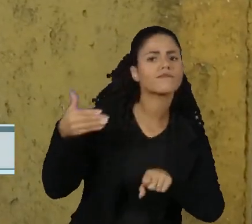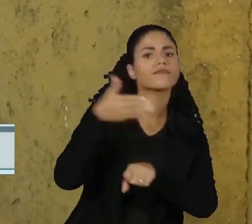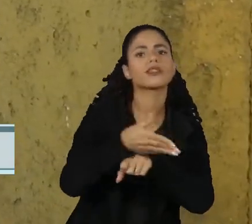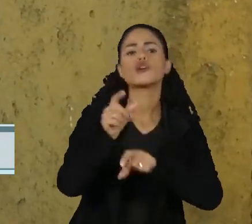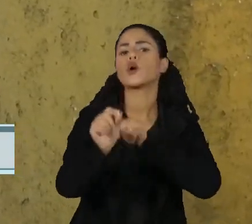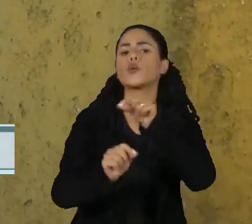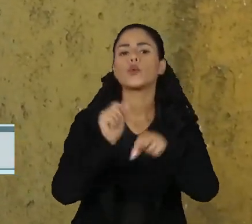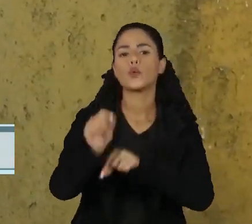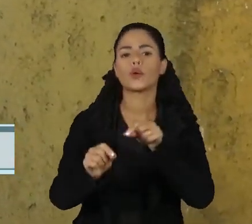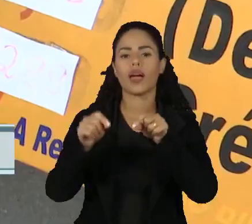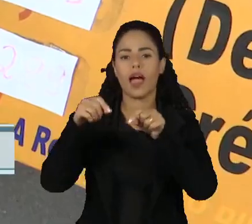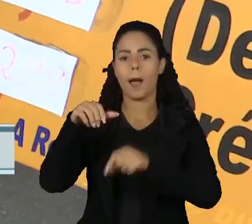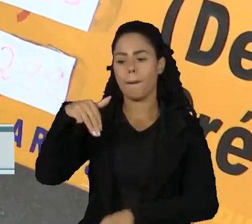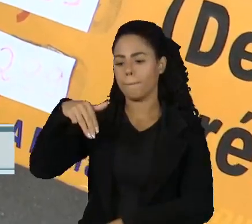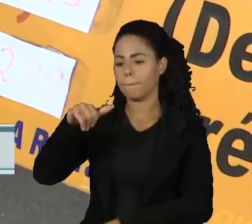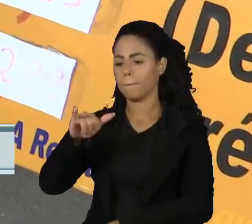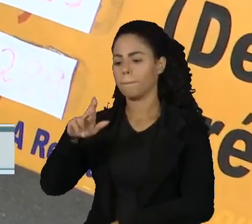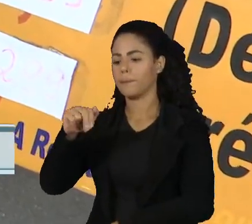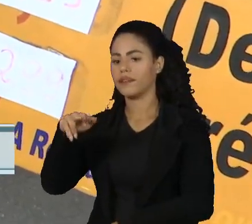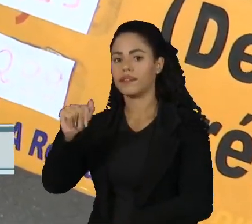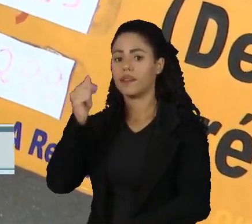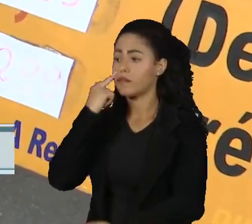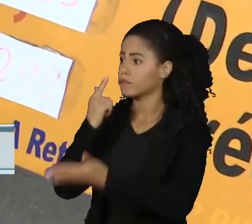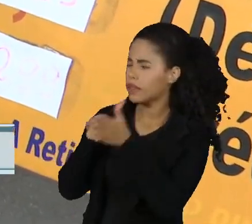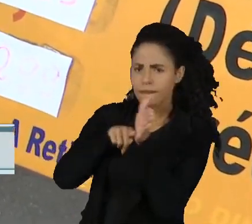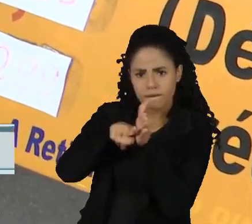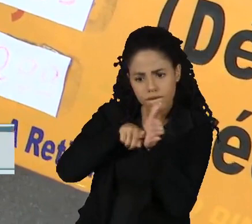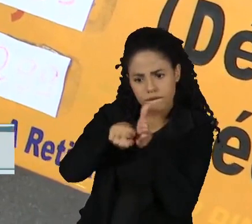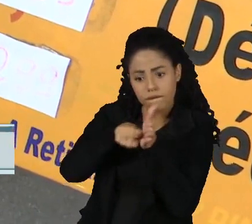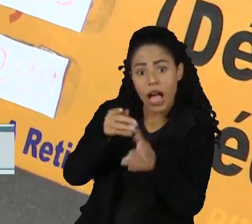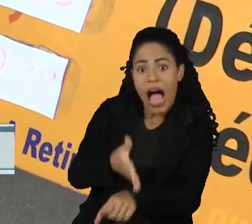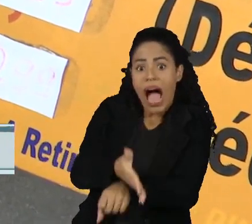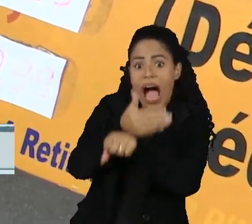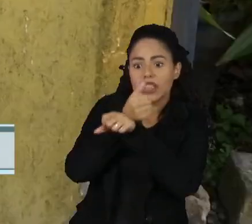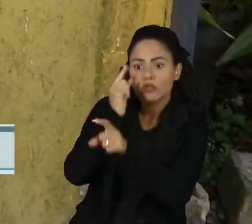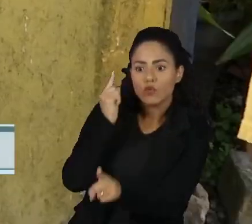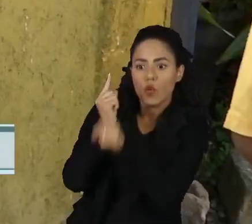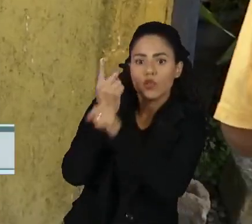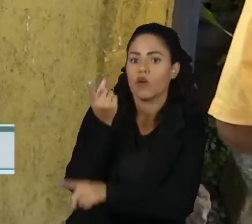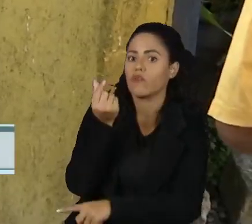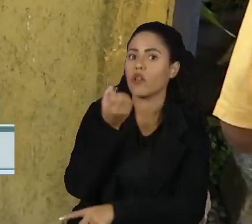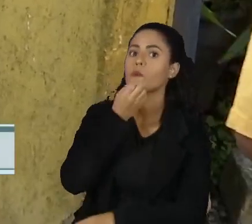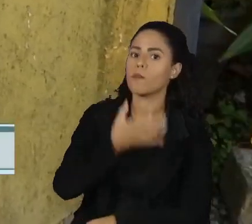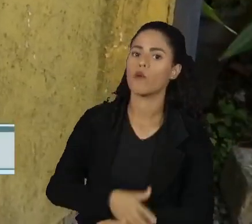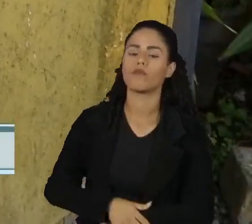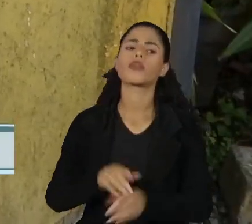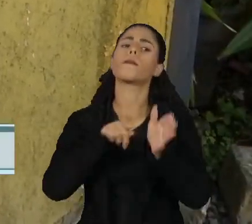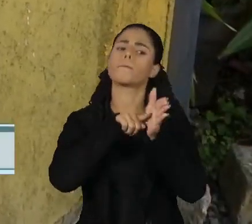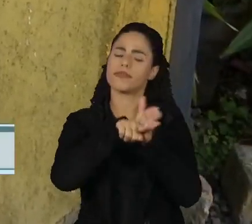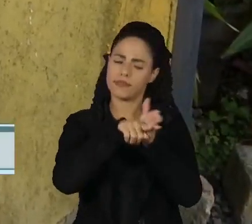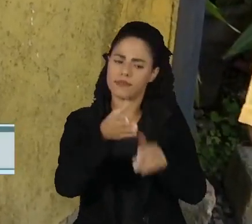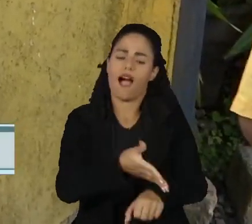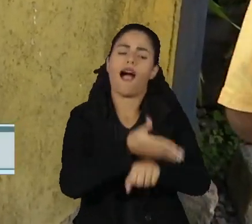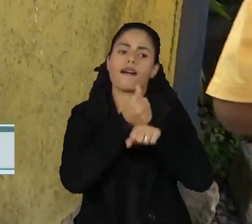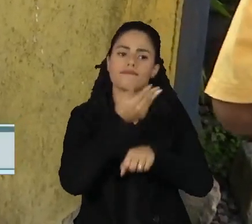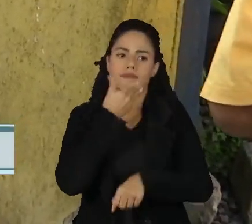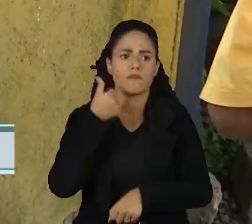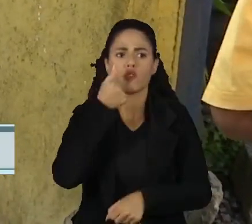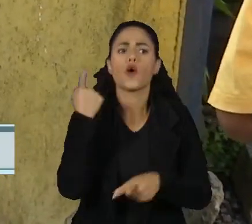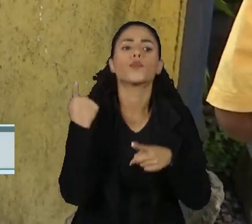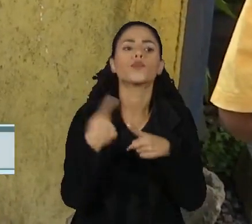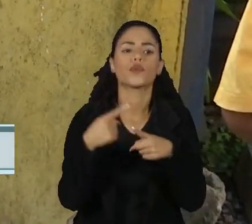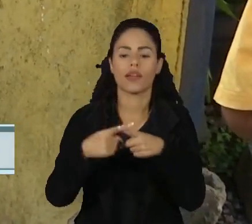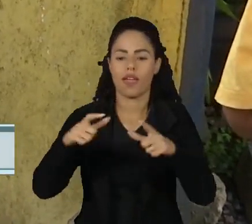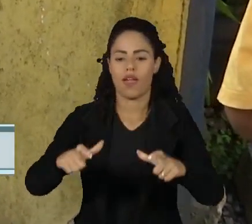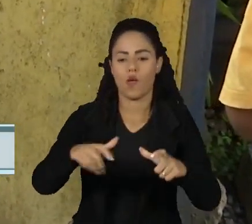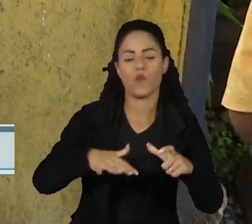fazer como a Mirna, pesquisar até encontrar um preço justo. É bom pesquisar, vale porque a gente sabe que tem lugares que